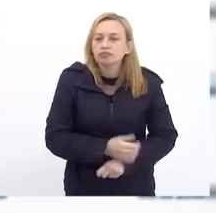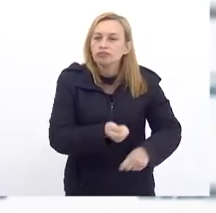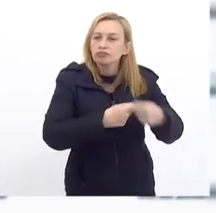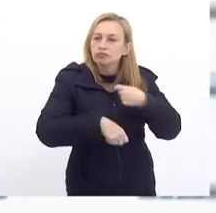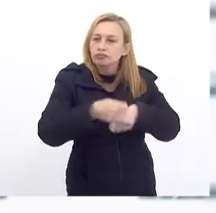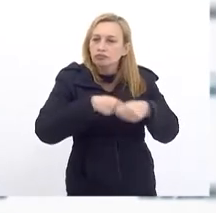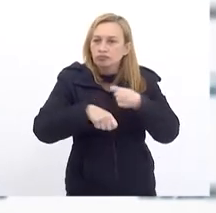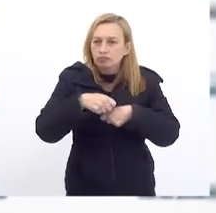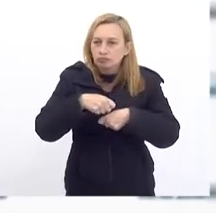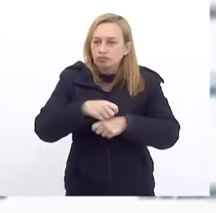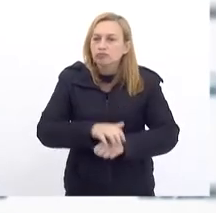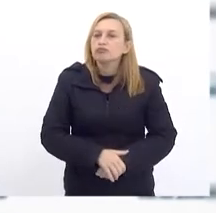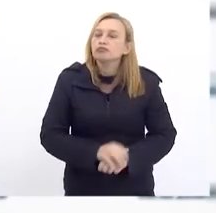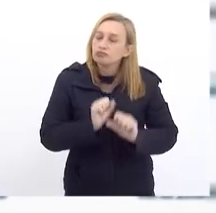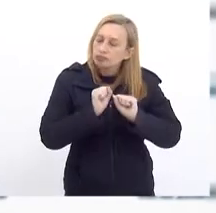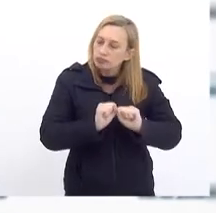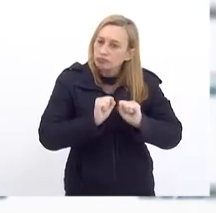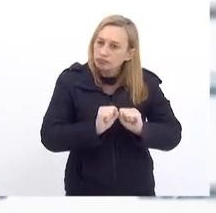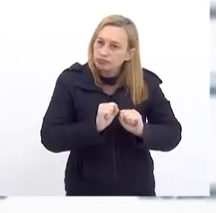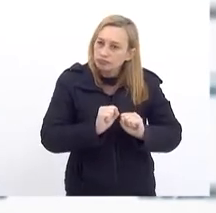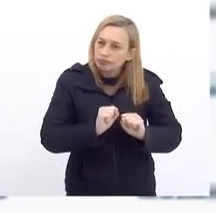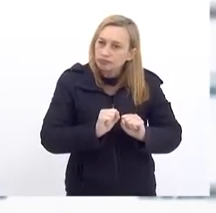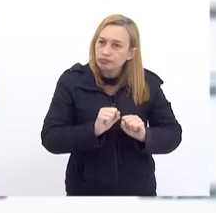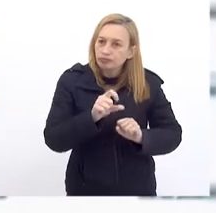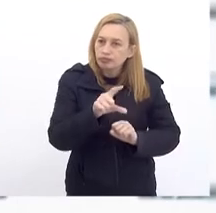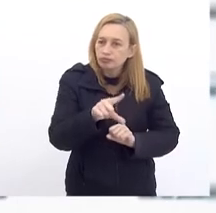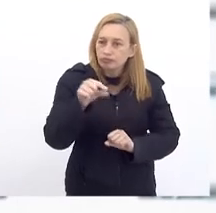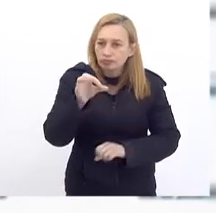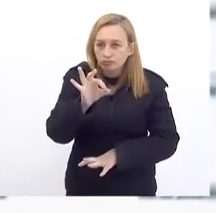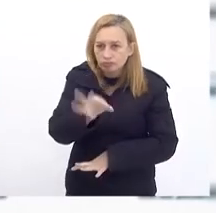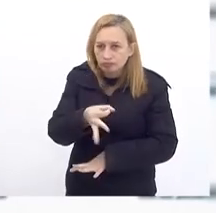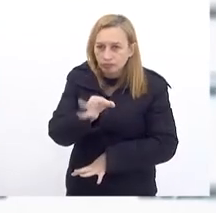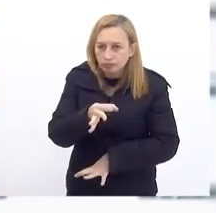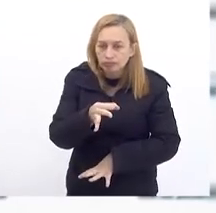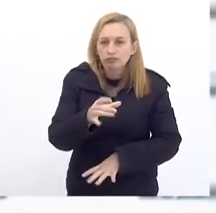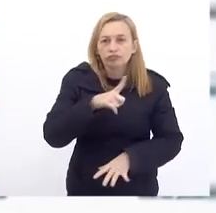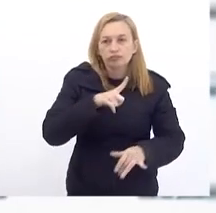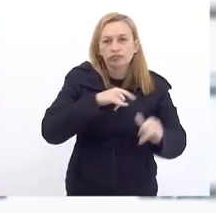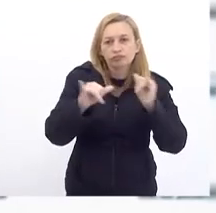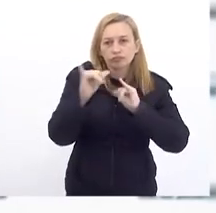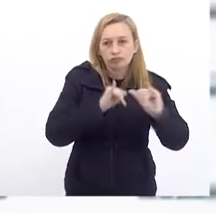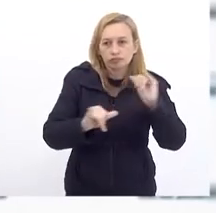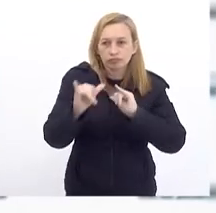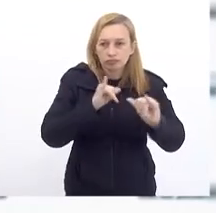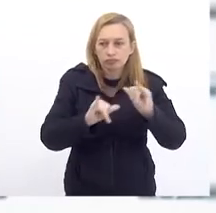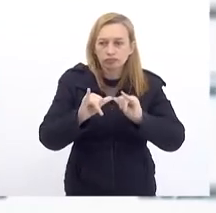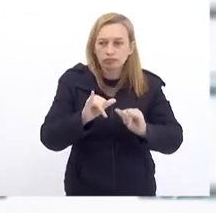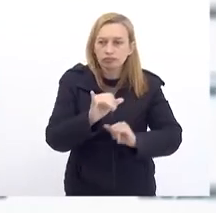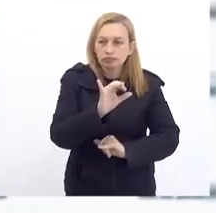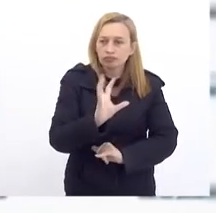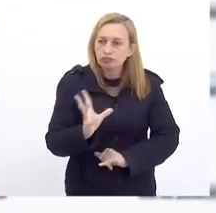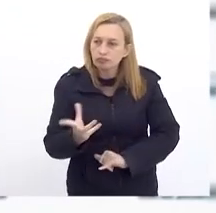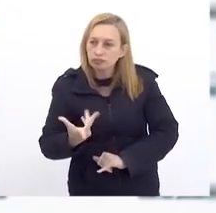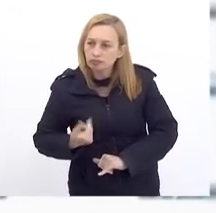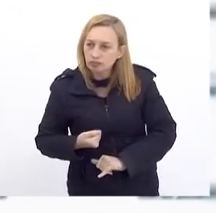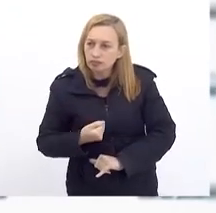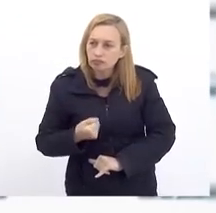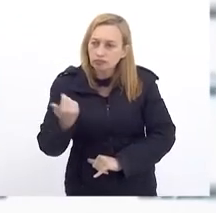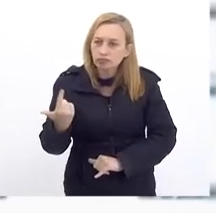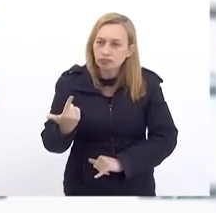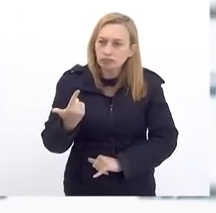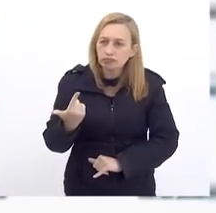Administradores Para que possa Tomar as decisões Mais corretas Quando a gente Tem informação Adequada A gente Acaba